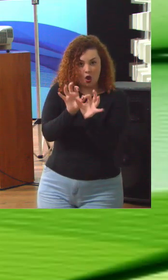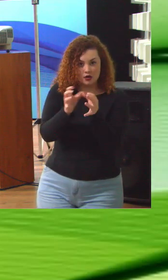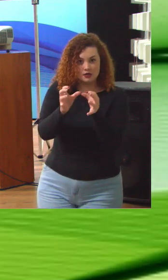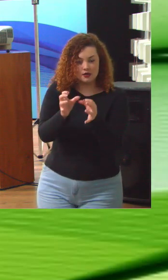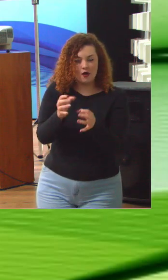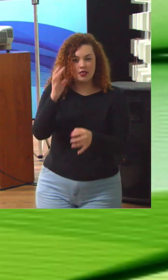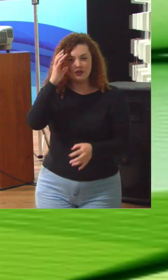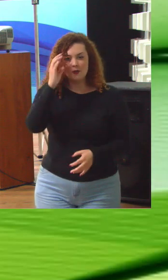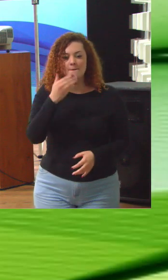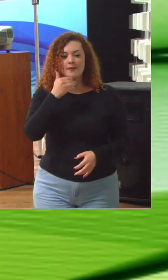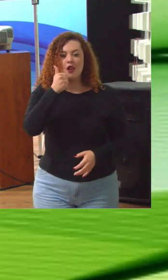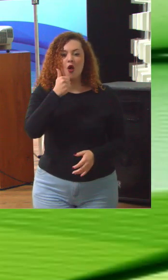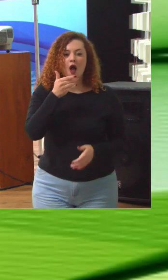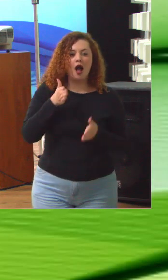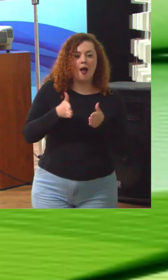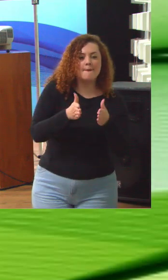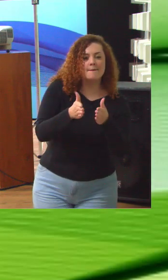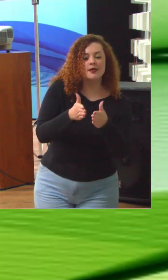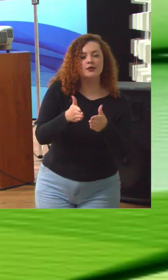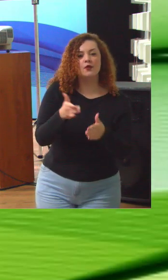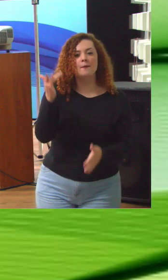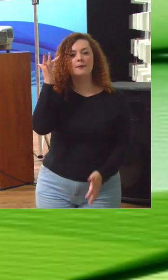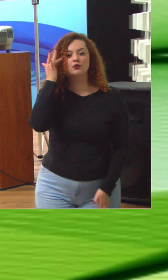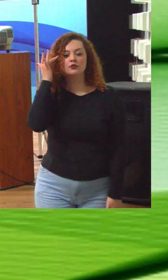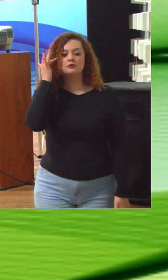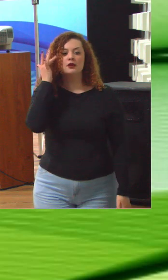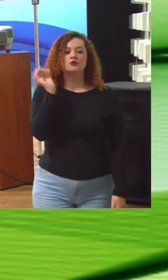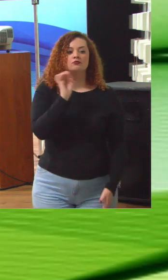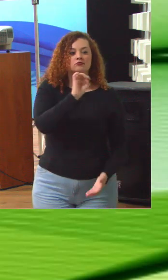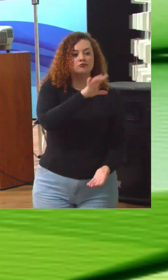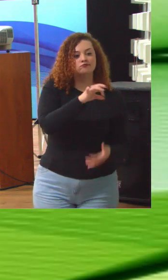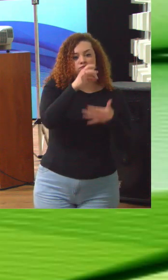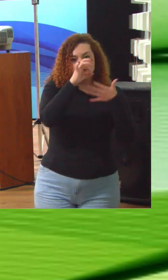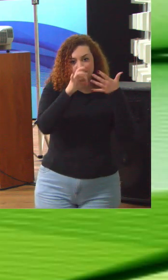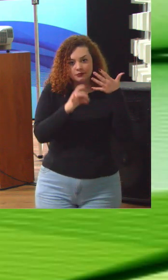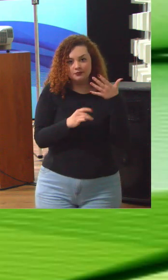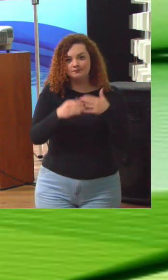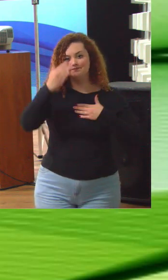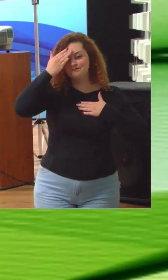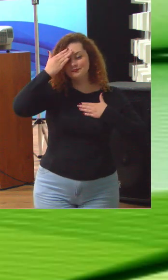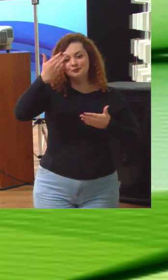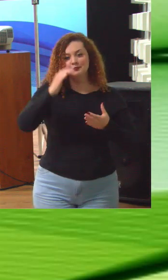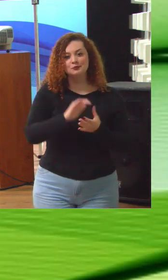melhor caminho de desenvolvimento e amadurecimento em cada um dos casos obrigado queridos